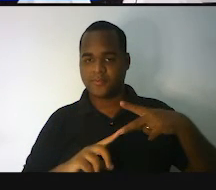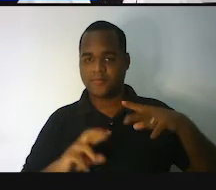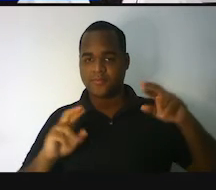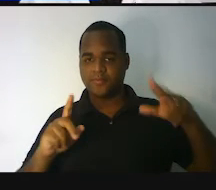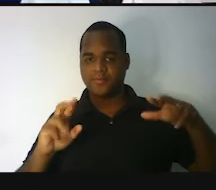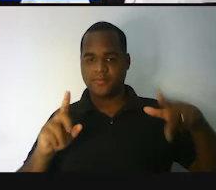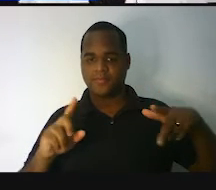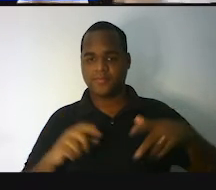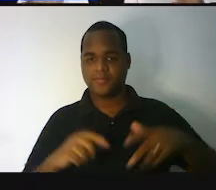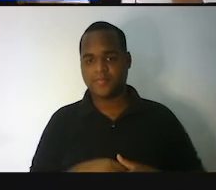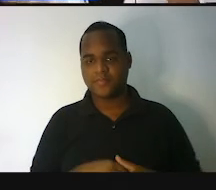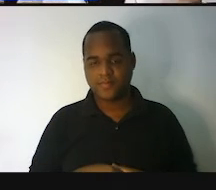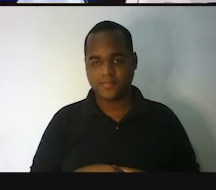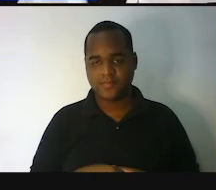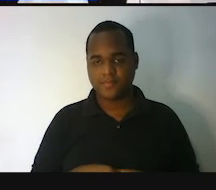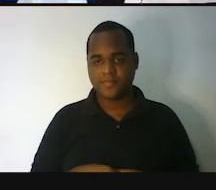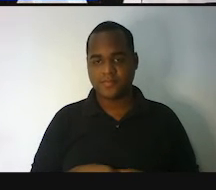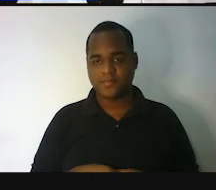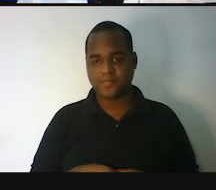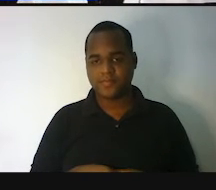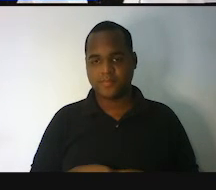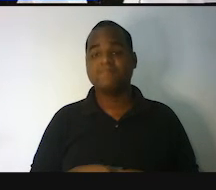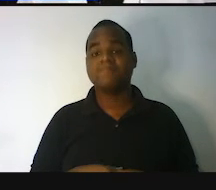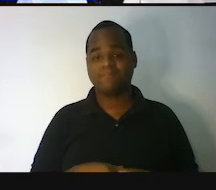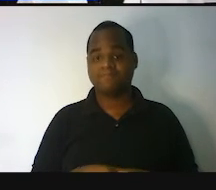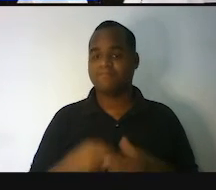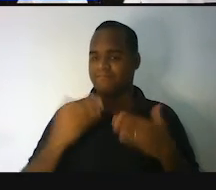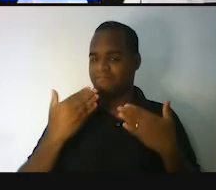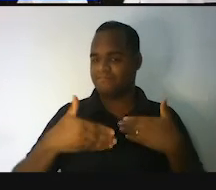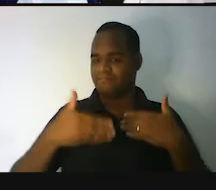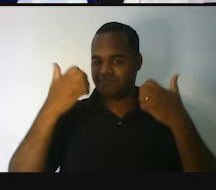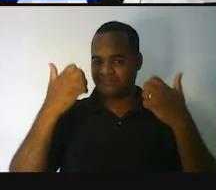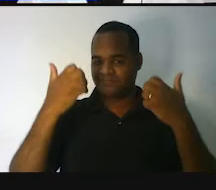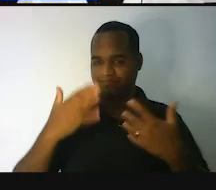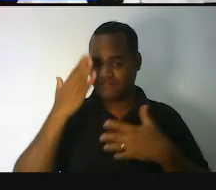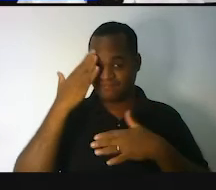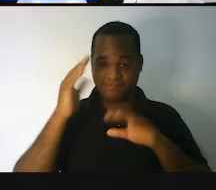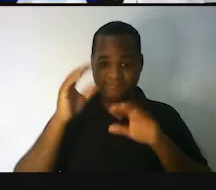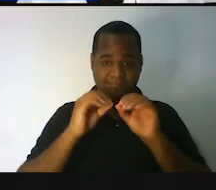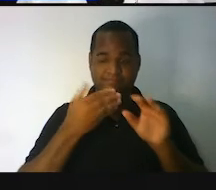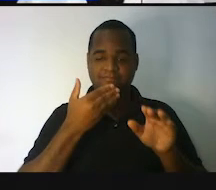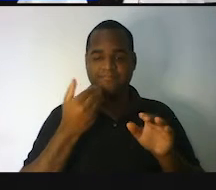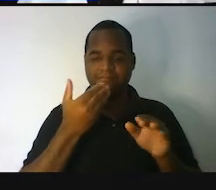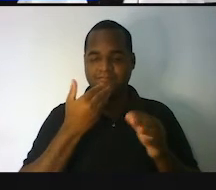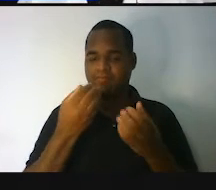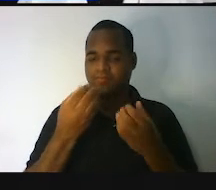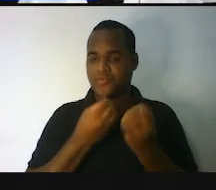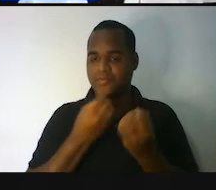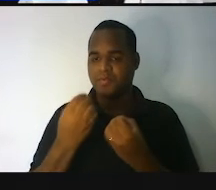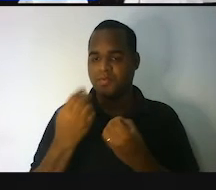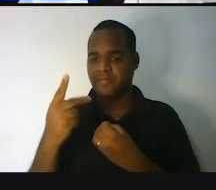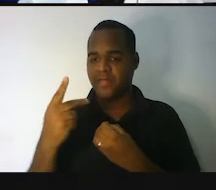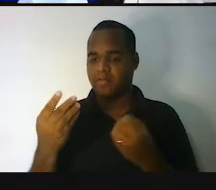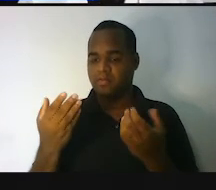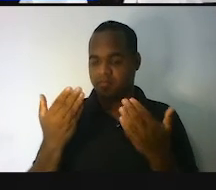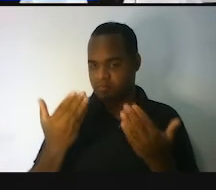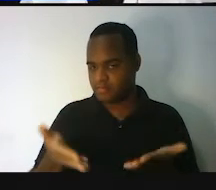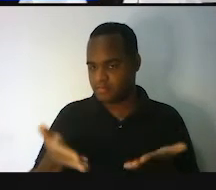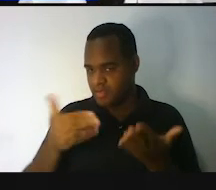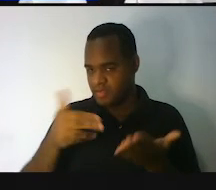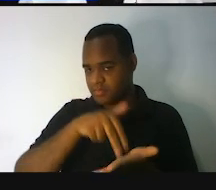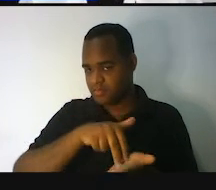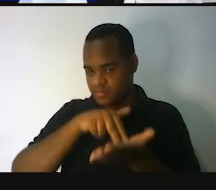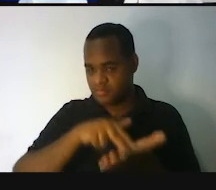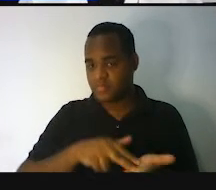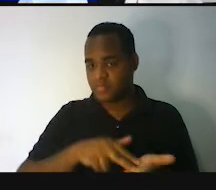começar a estudar uma coisa chamada física, você vai entender isso de uma maneira melhor. Mas a balança não mede o nosso